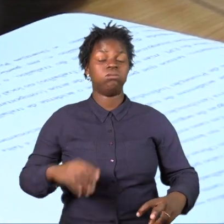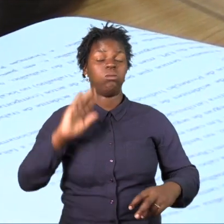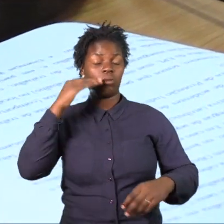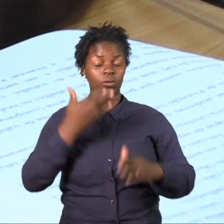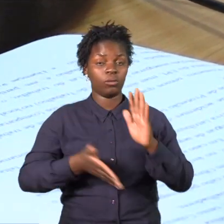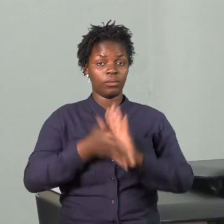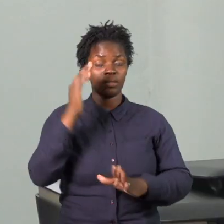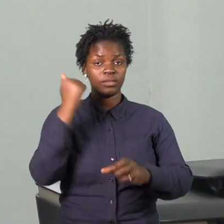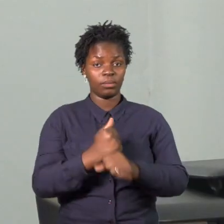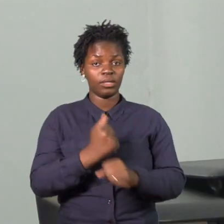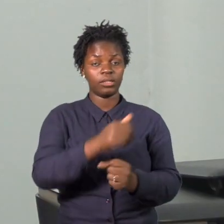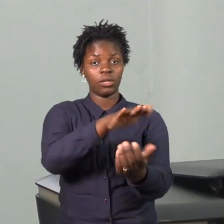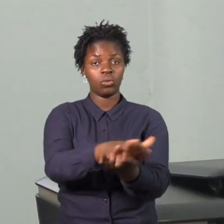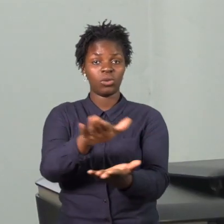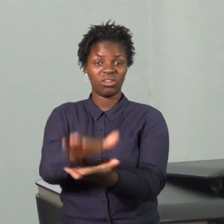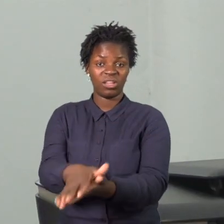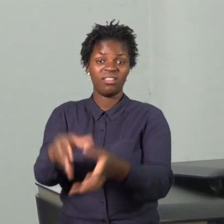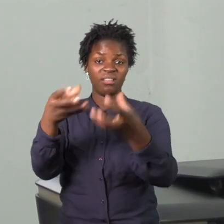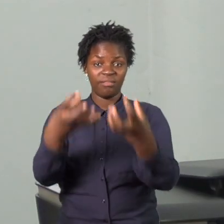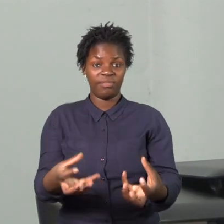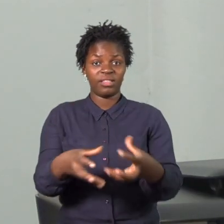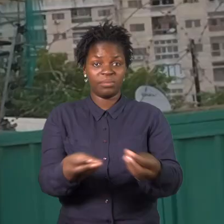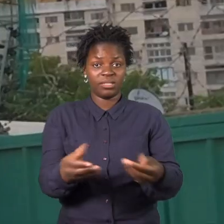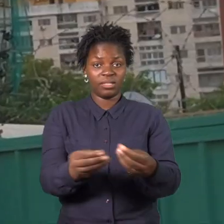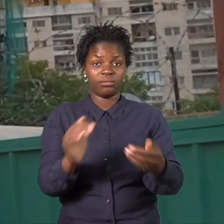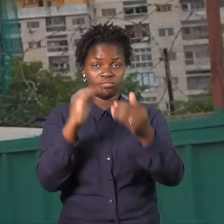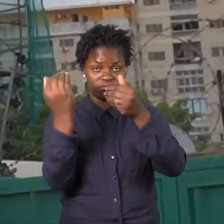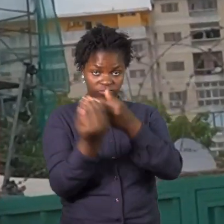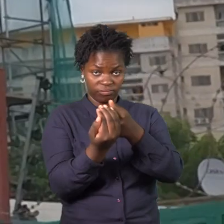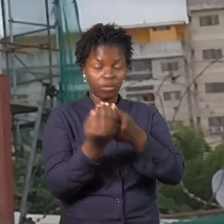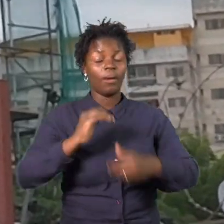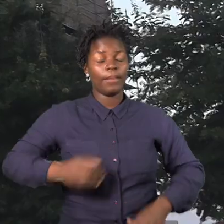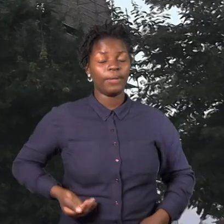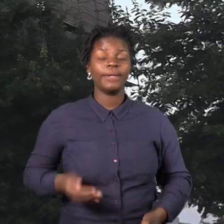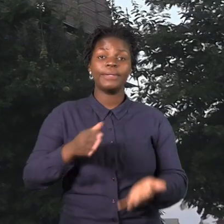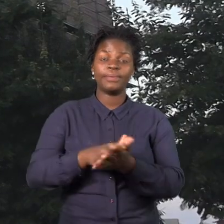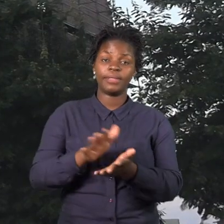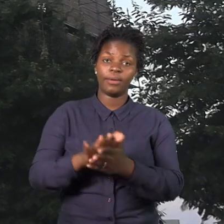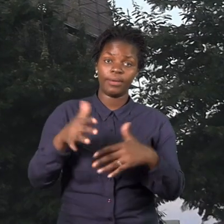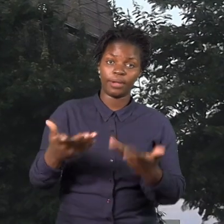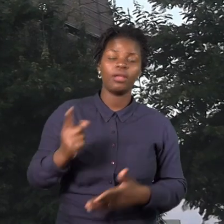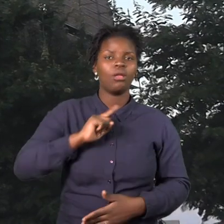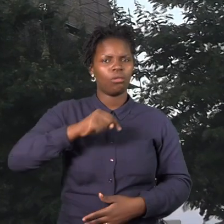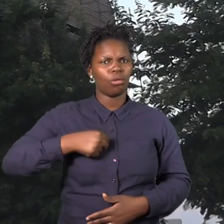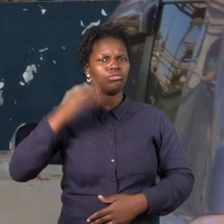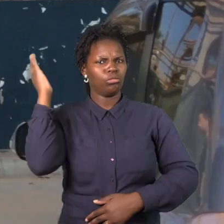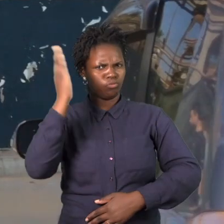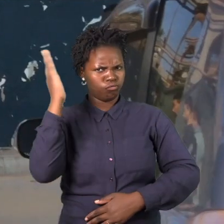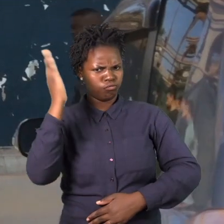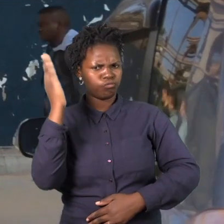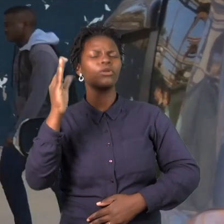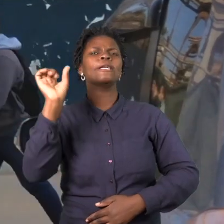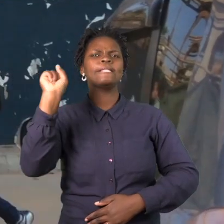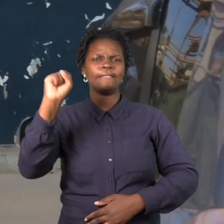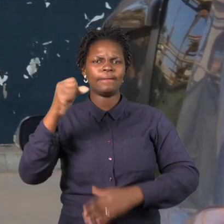O trabalhador nunca pode trabalhar sem equipamento de proteção individual. A responsabilidade é essa que recai sobre o empregador, tal como